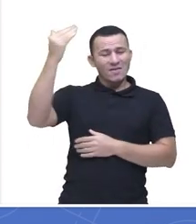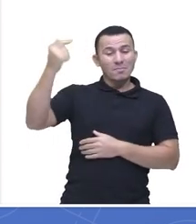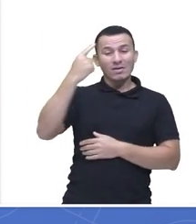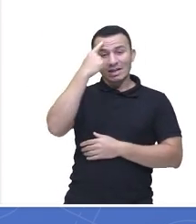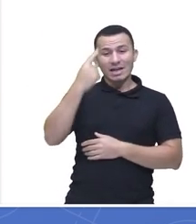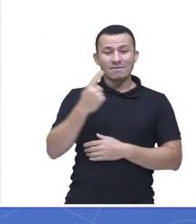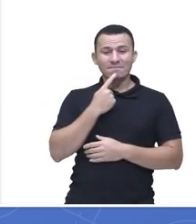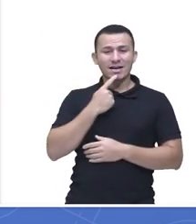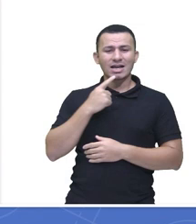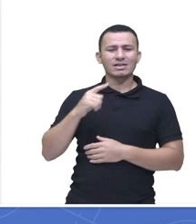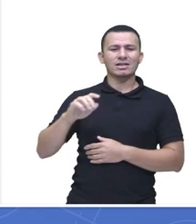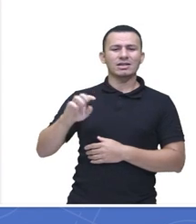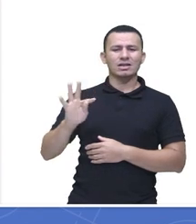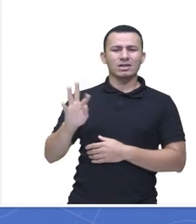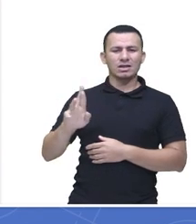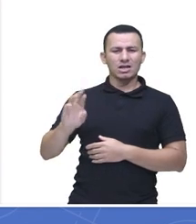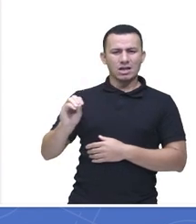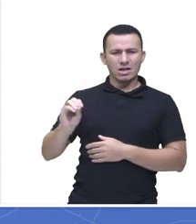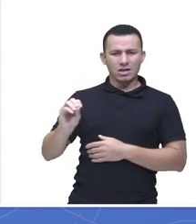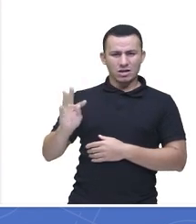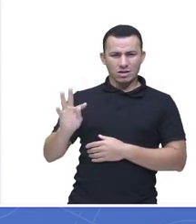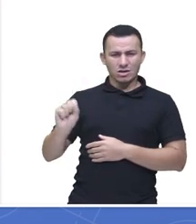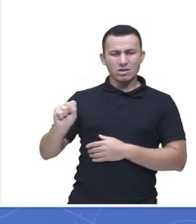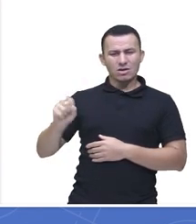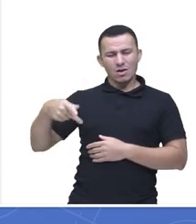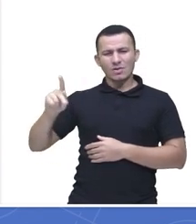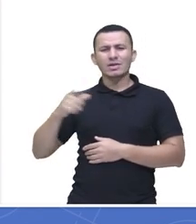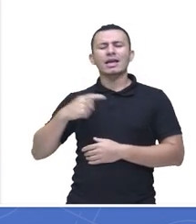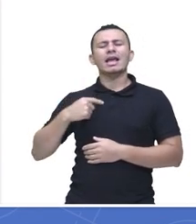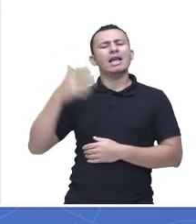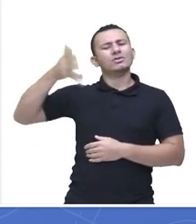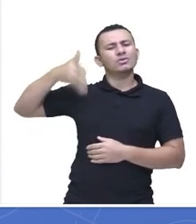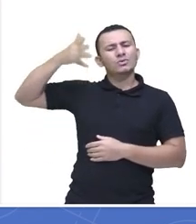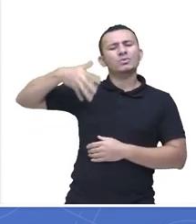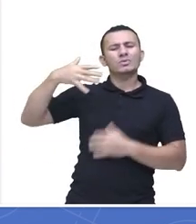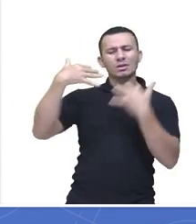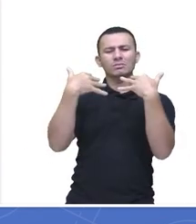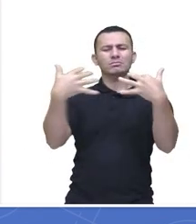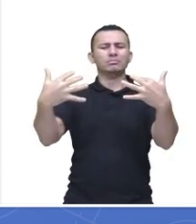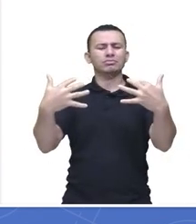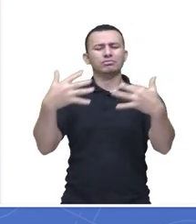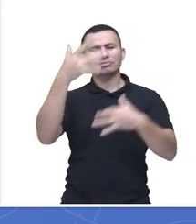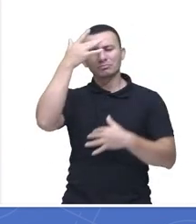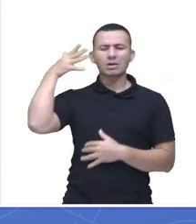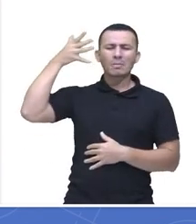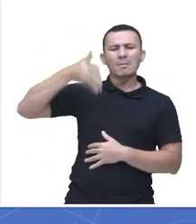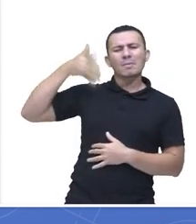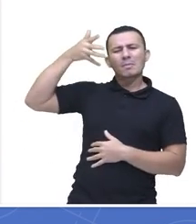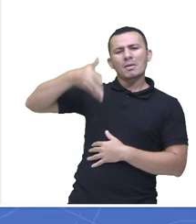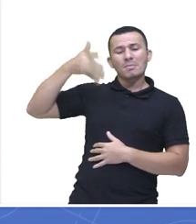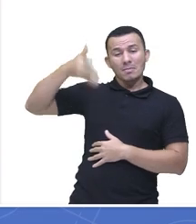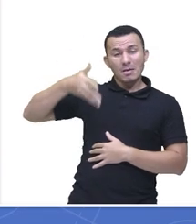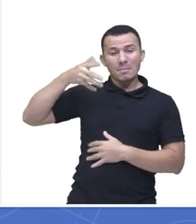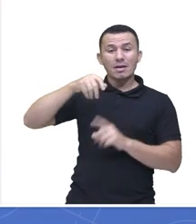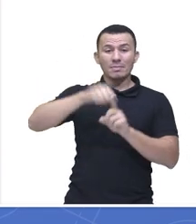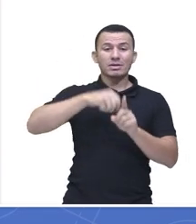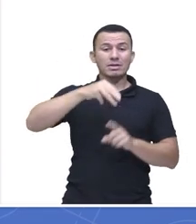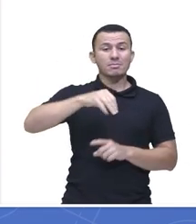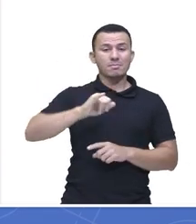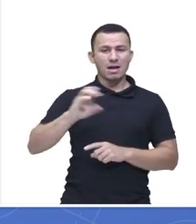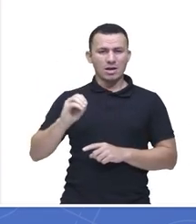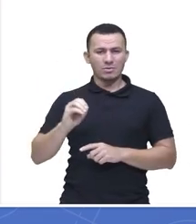imagem de Trotsky, discursando para os trabalhadores na Praça Vermelha em maio de 19. Isso é bem curioso, deixa eu contar para vocês por quê.